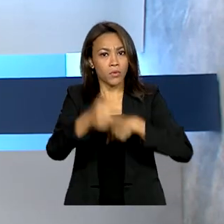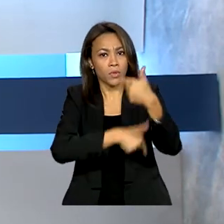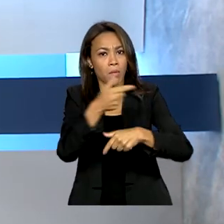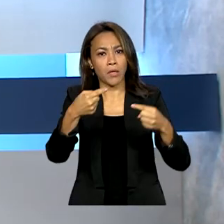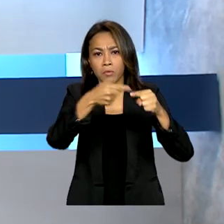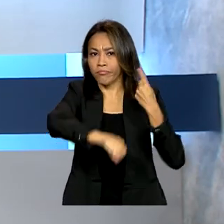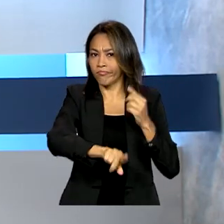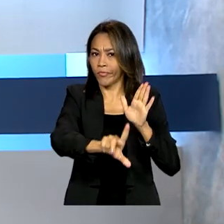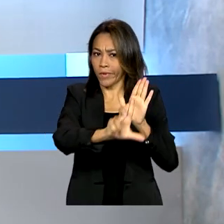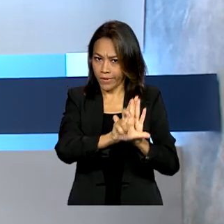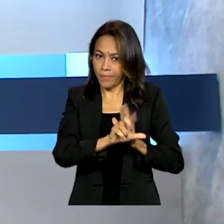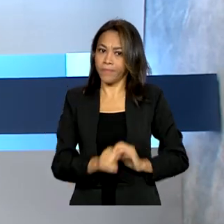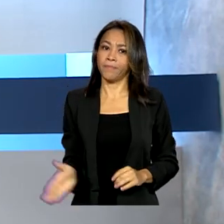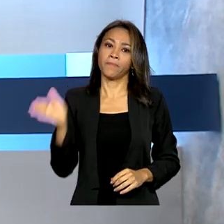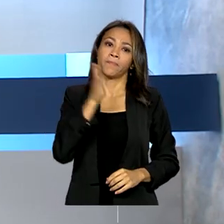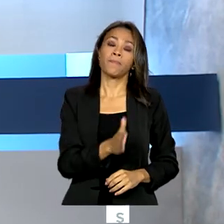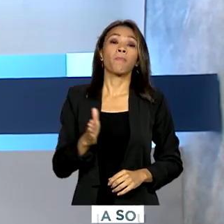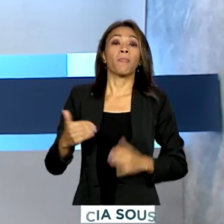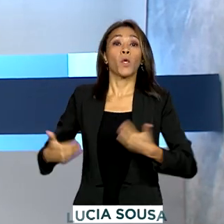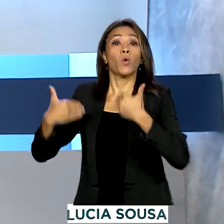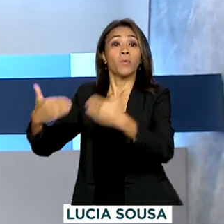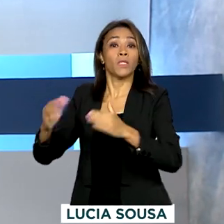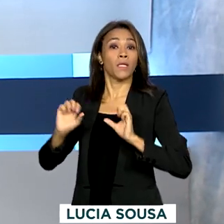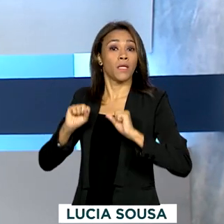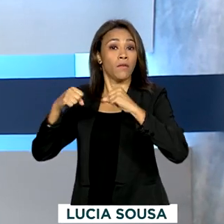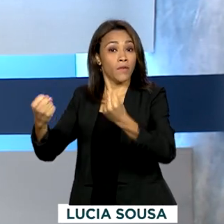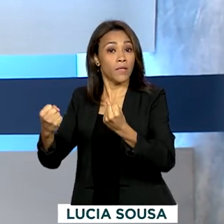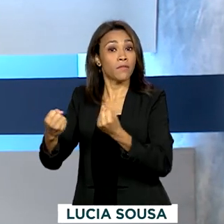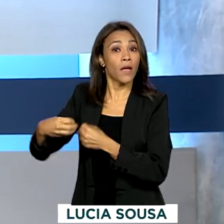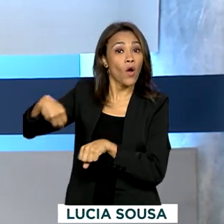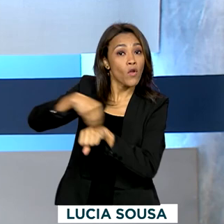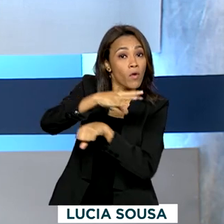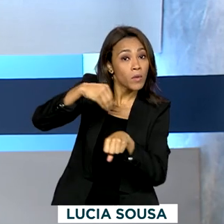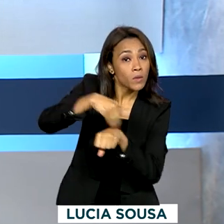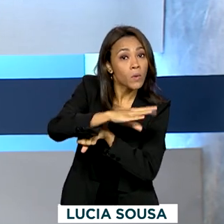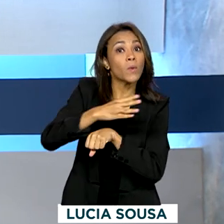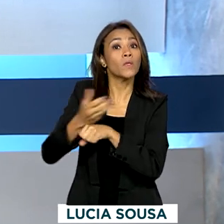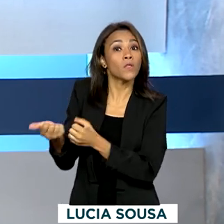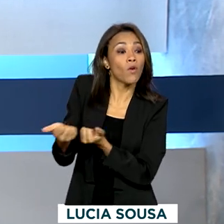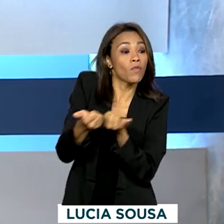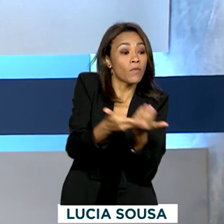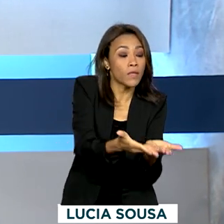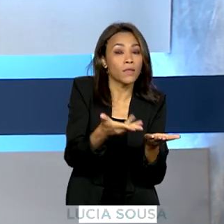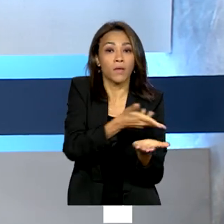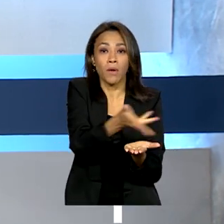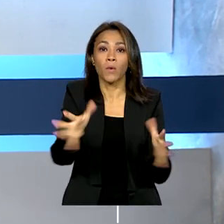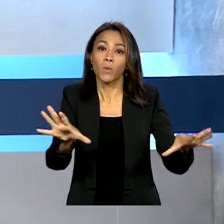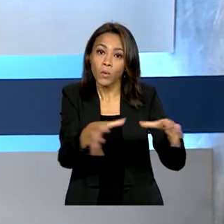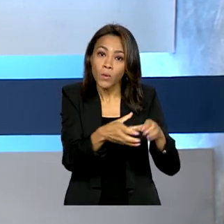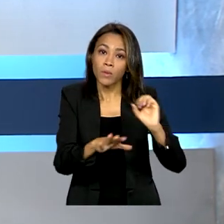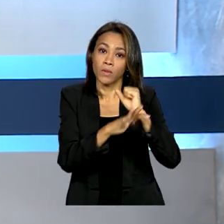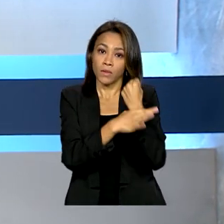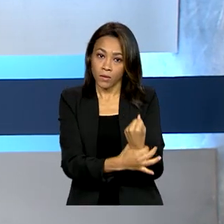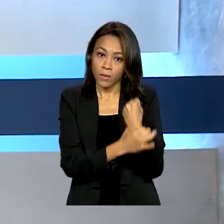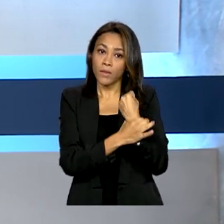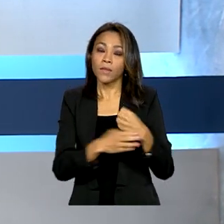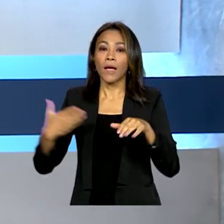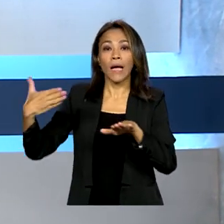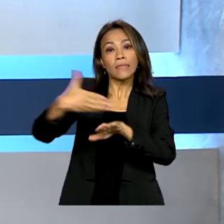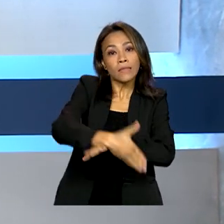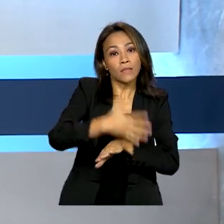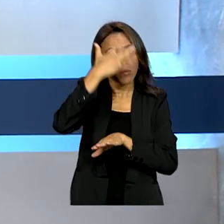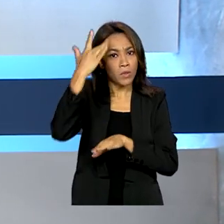Já o Ministério da Defesa vai fornecer dados de inteligência e transporte para as equipes de segurança. O acesso de